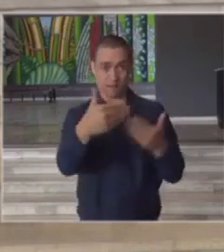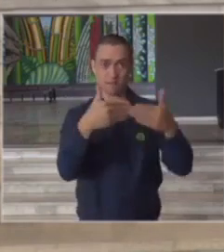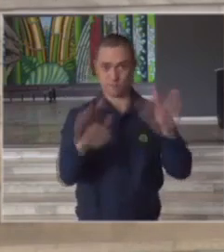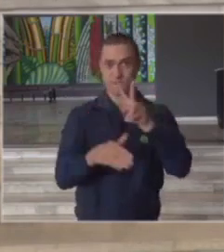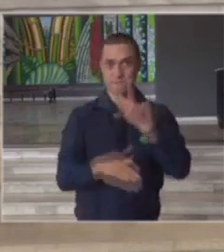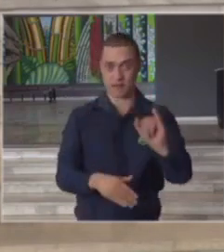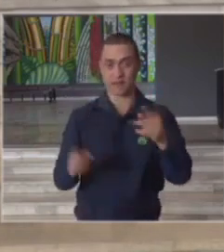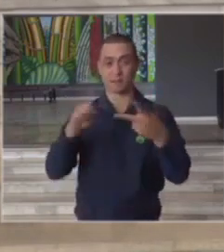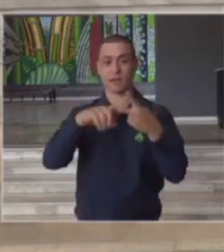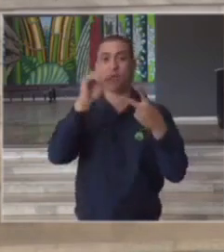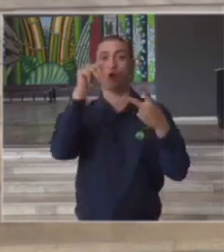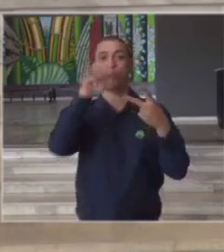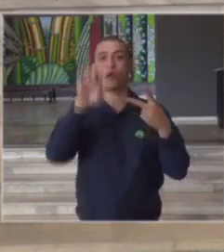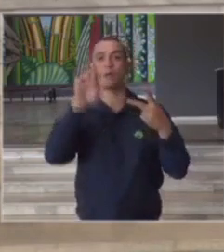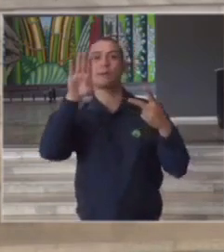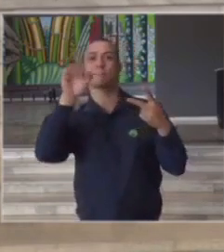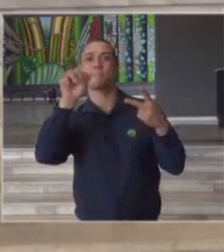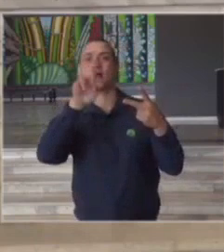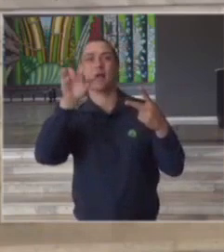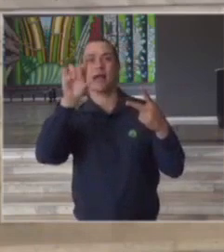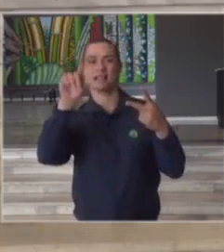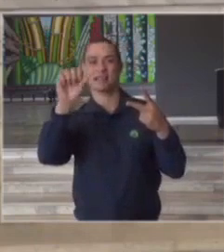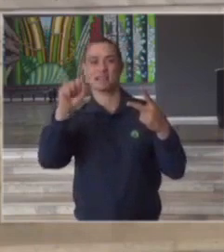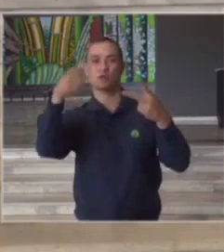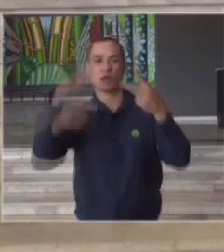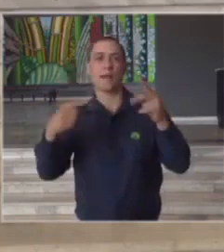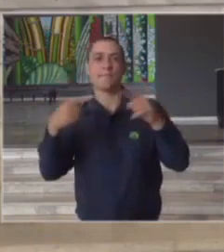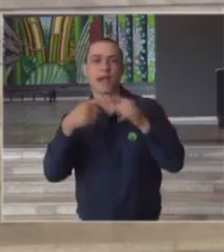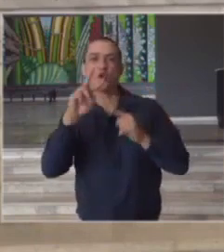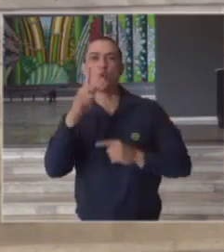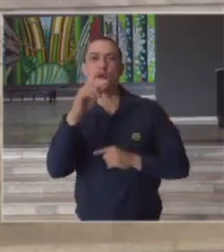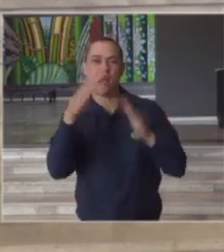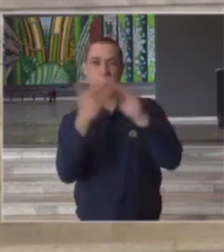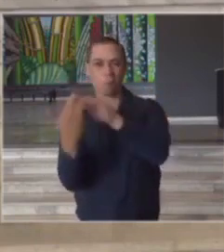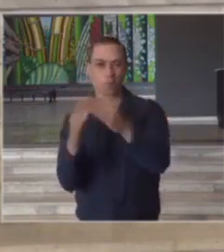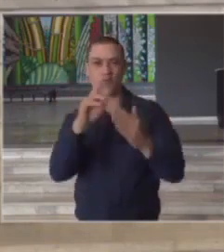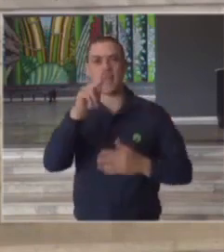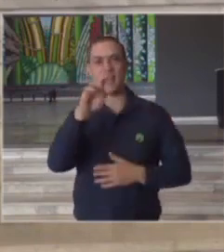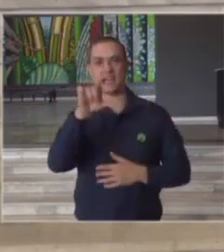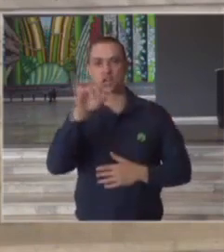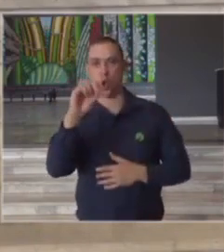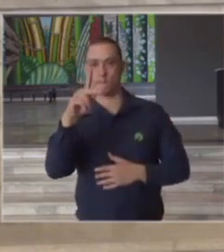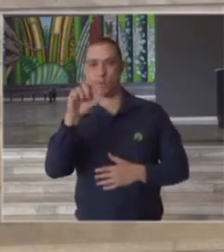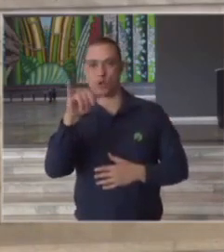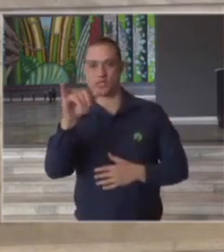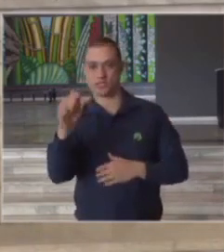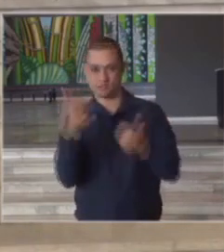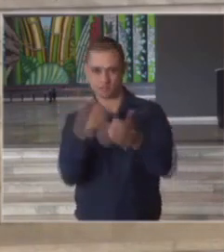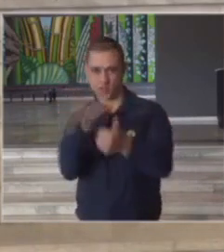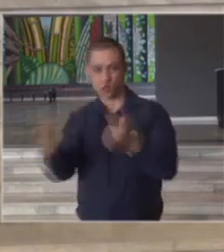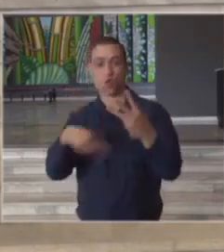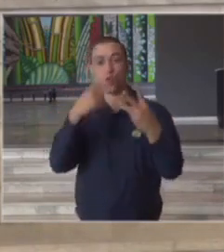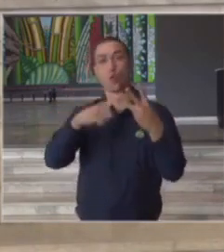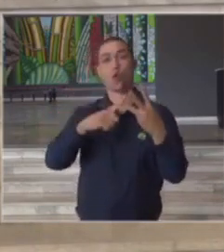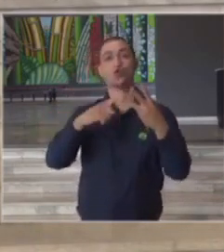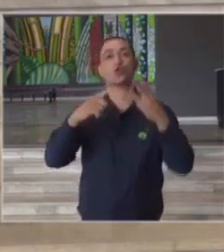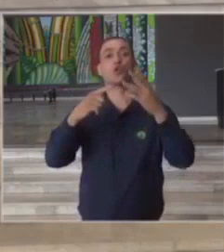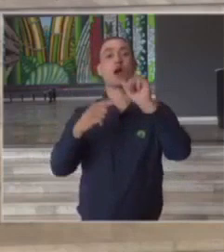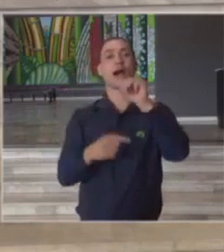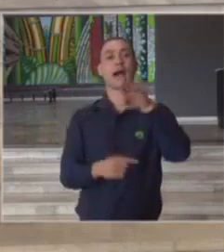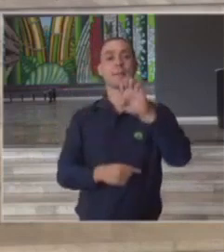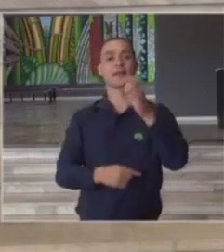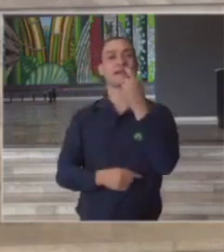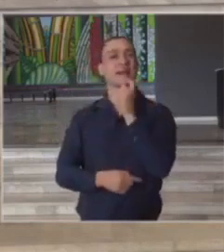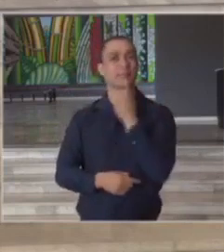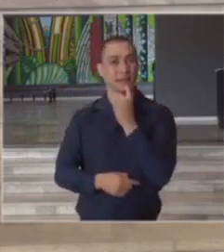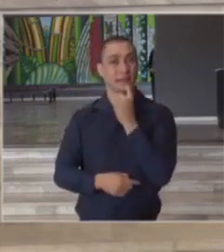o AMI Barradas que fica na região do Heliópolis do lado ali do hospital Heliópolis e o AMI Campinas que é um